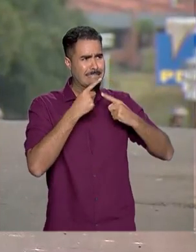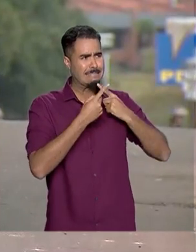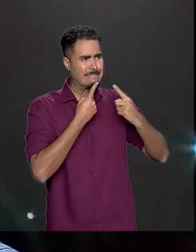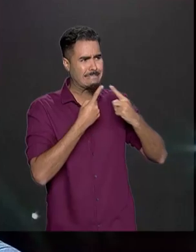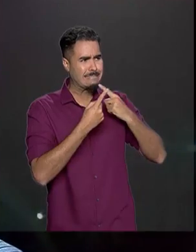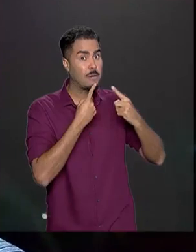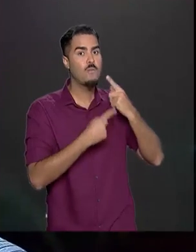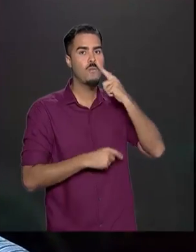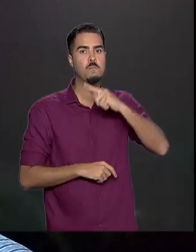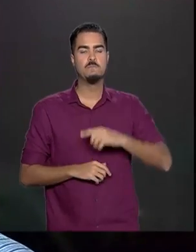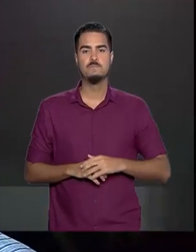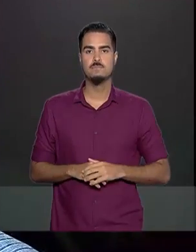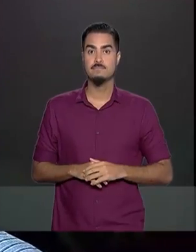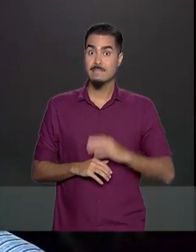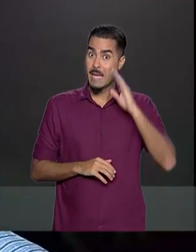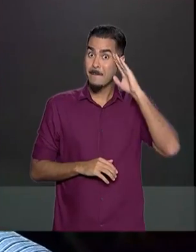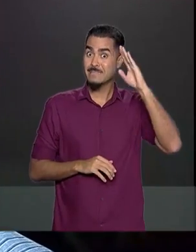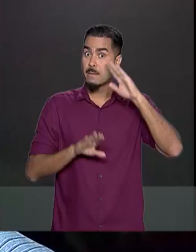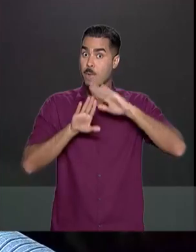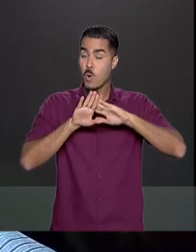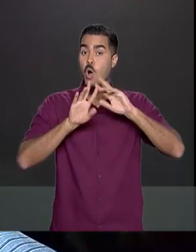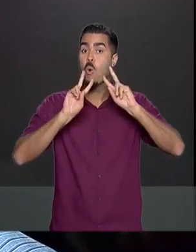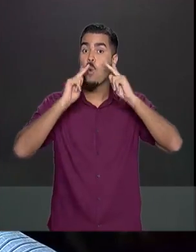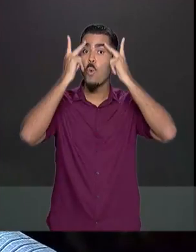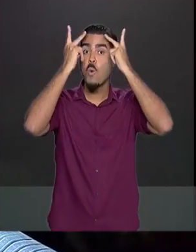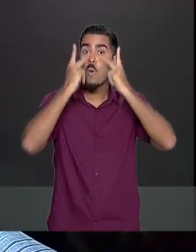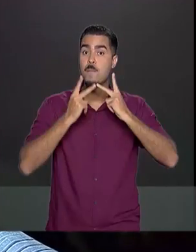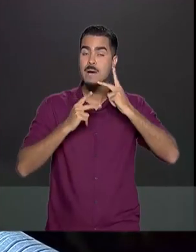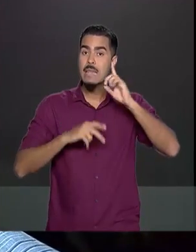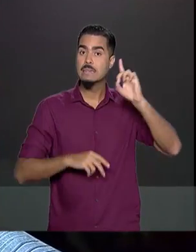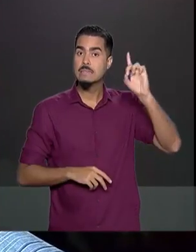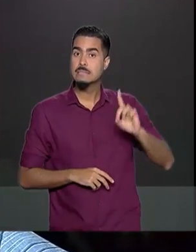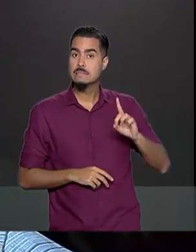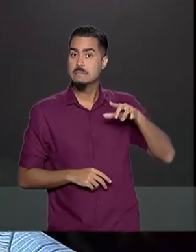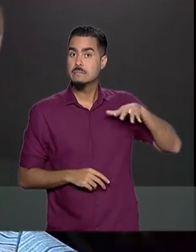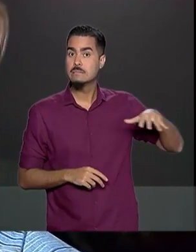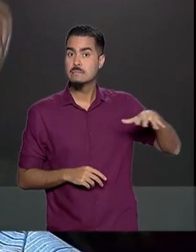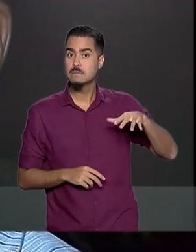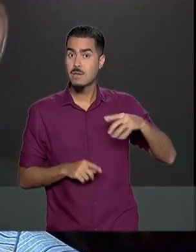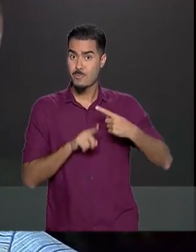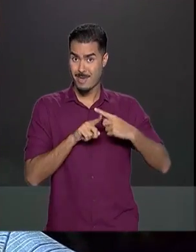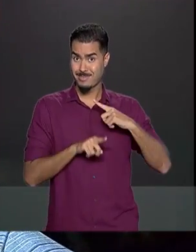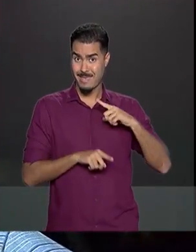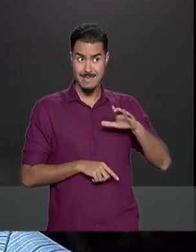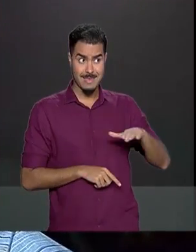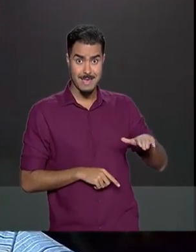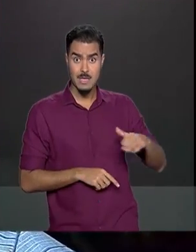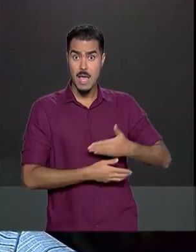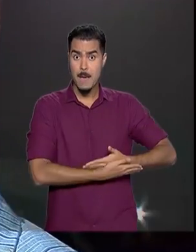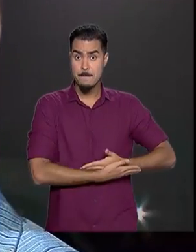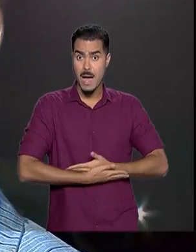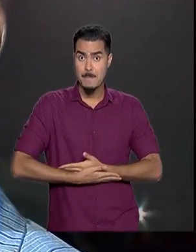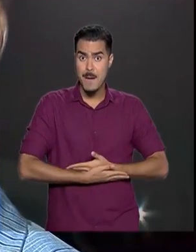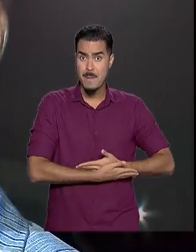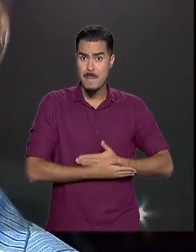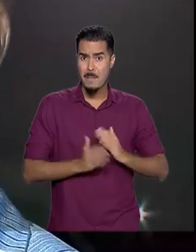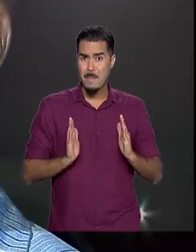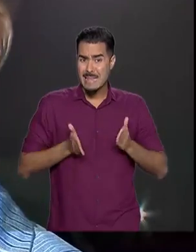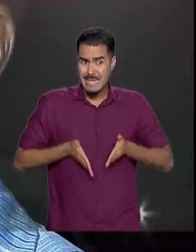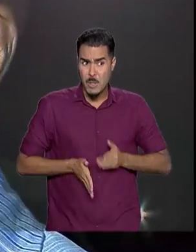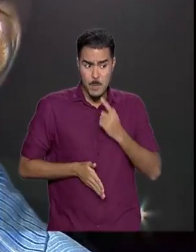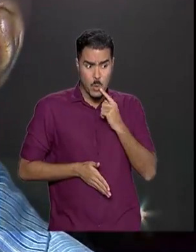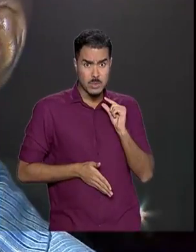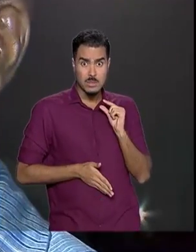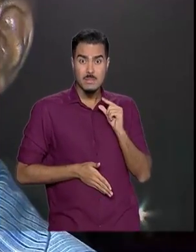diálogo. O caráter humano, né? O caráter humano. Porque nós temos crianças, nós temos bebês recém-nascidos, nós